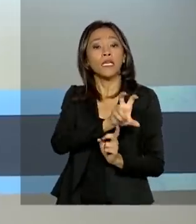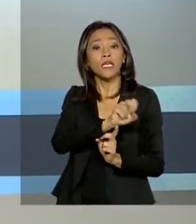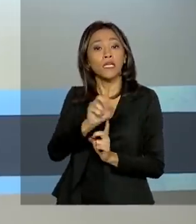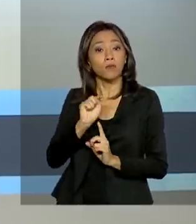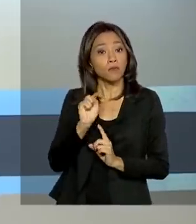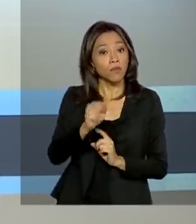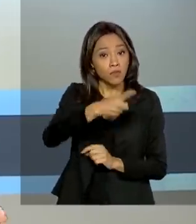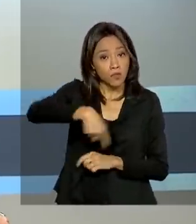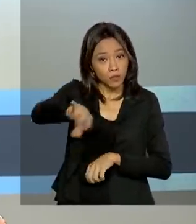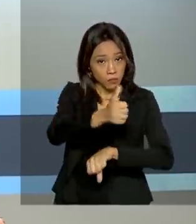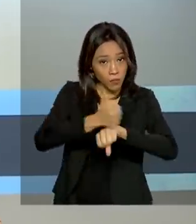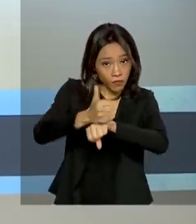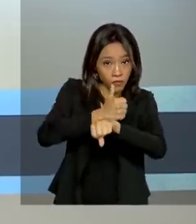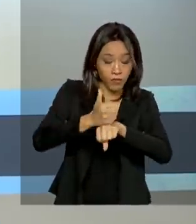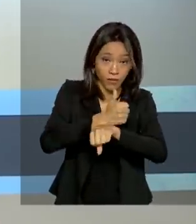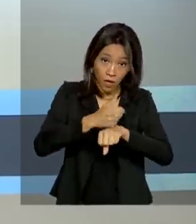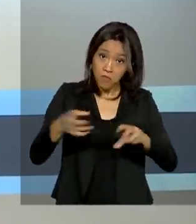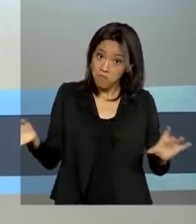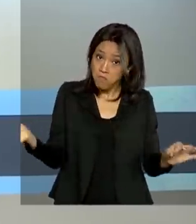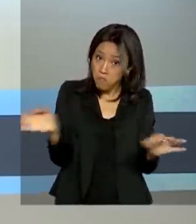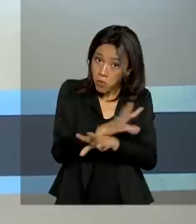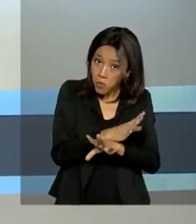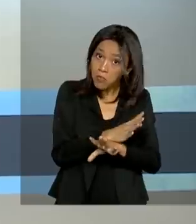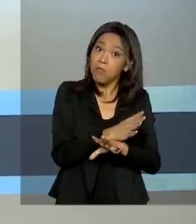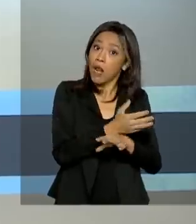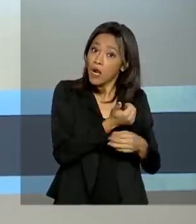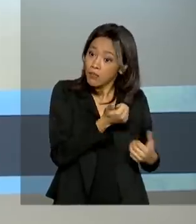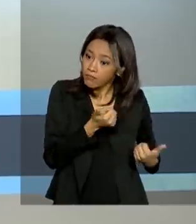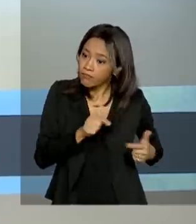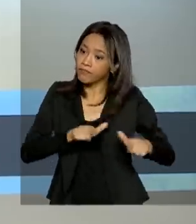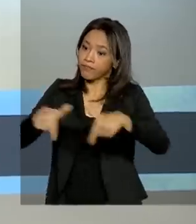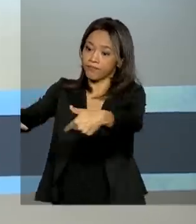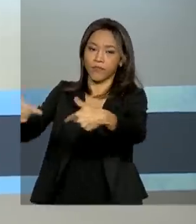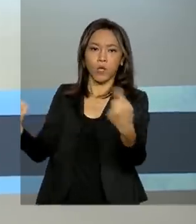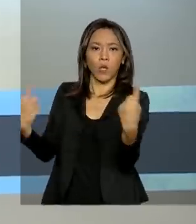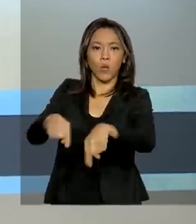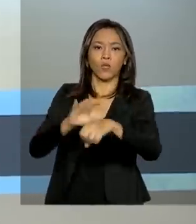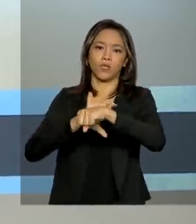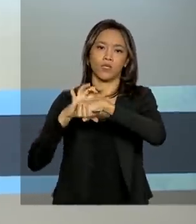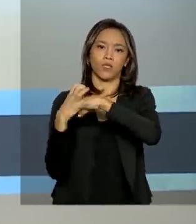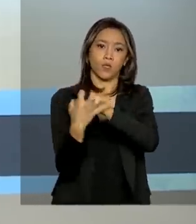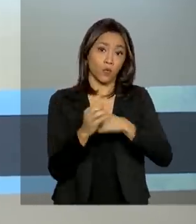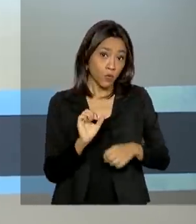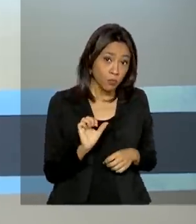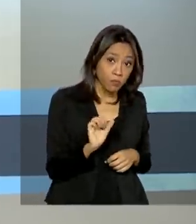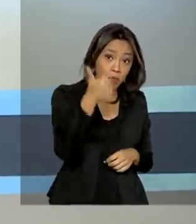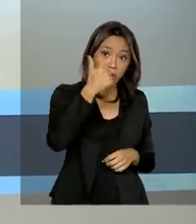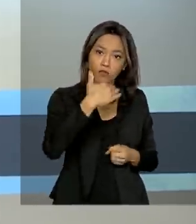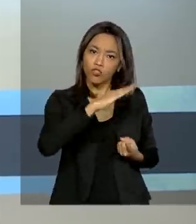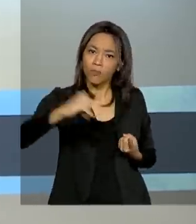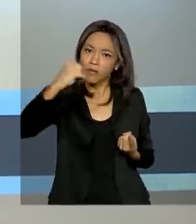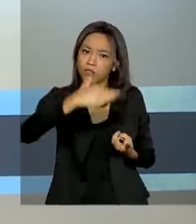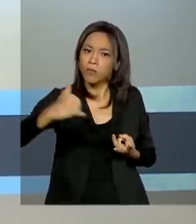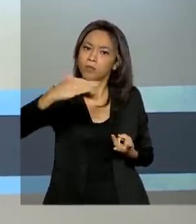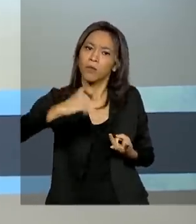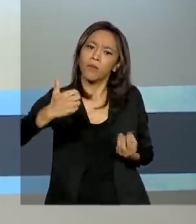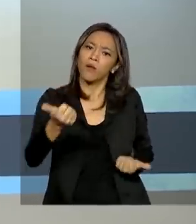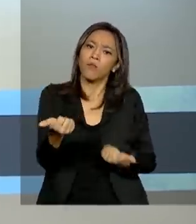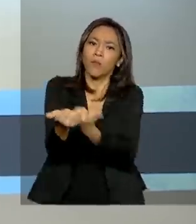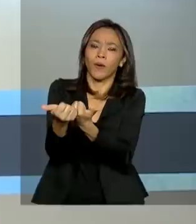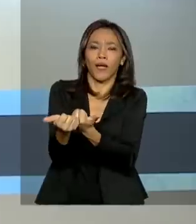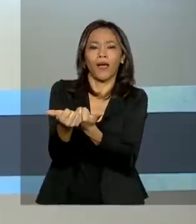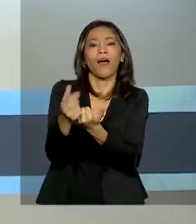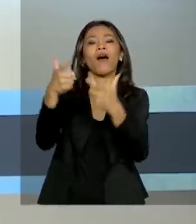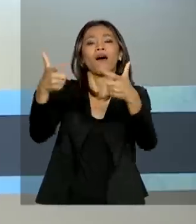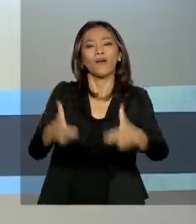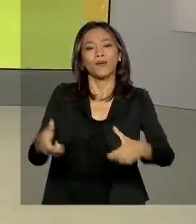profissionais dispostos a atuarem no combate ao coronavírus. Os primeiros profissionais serão chamados para reforçar o atendimento